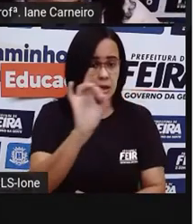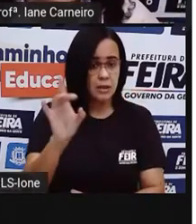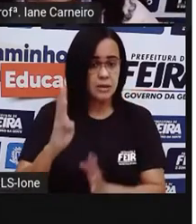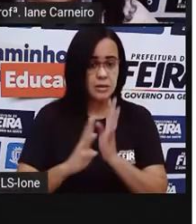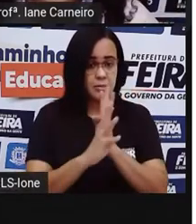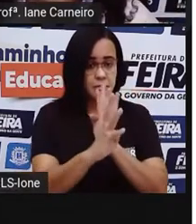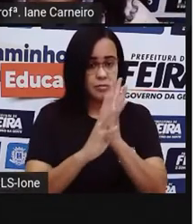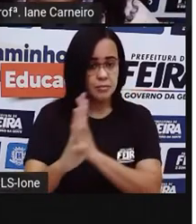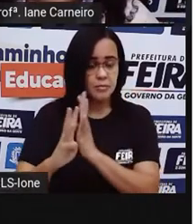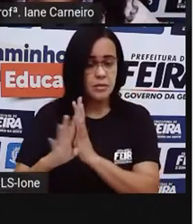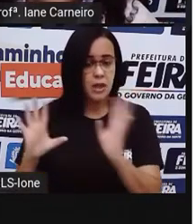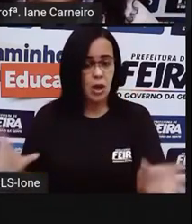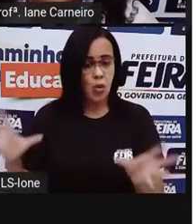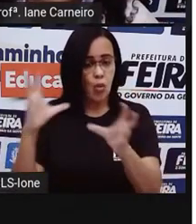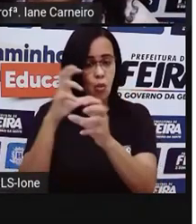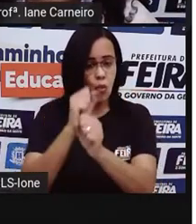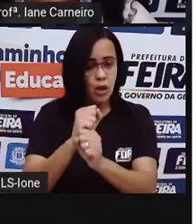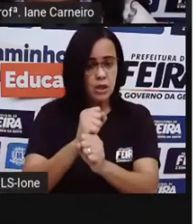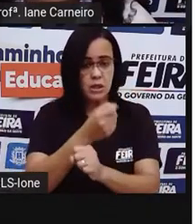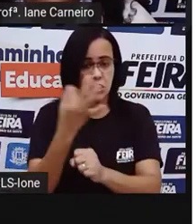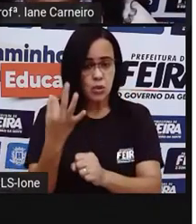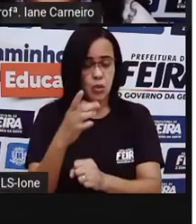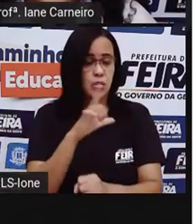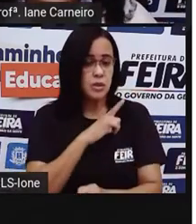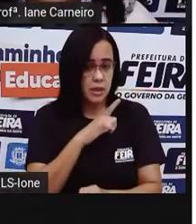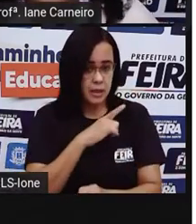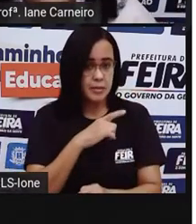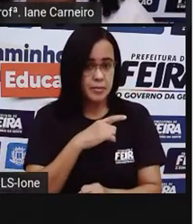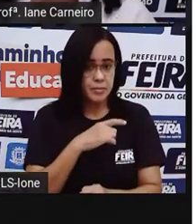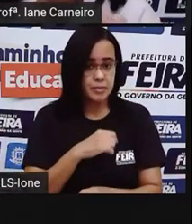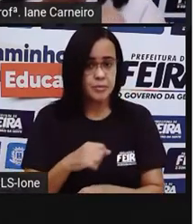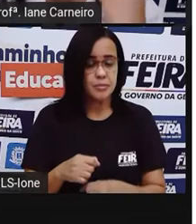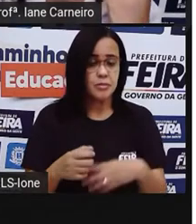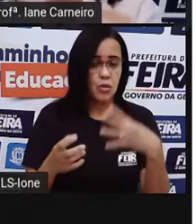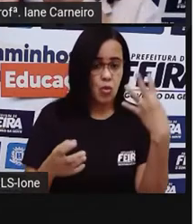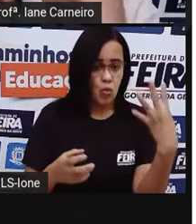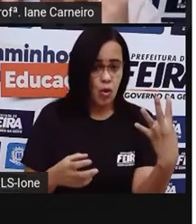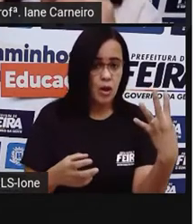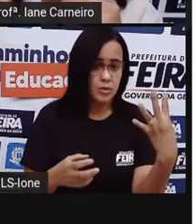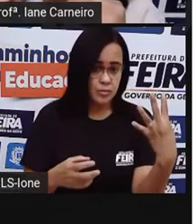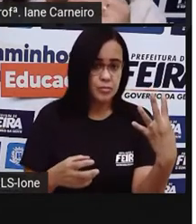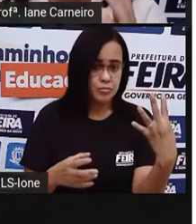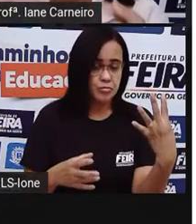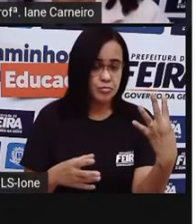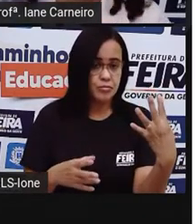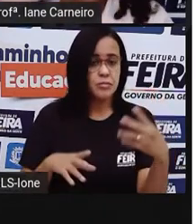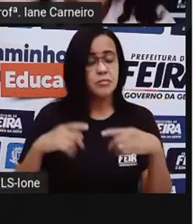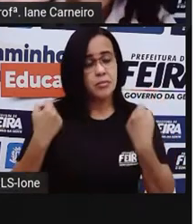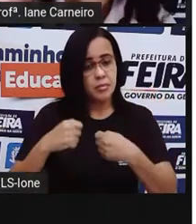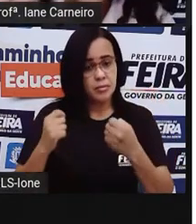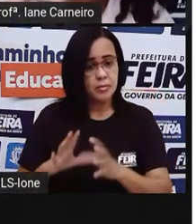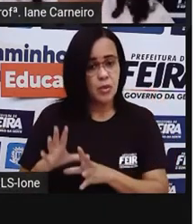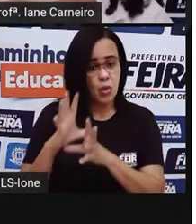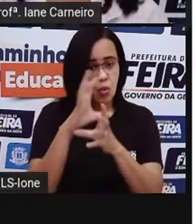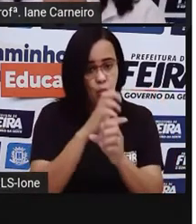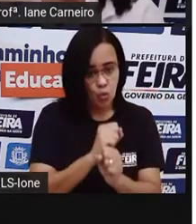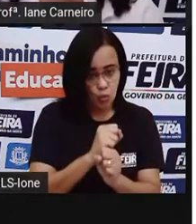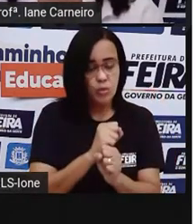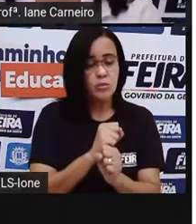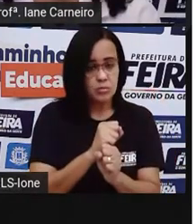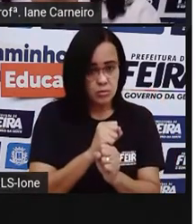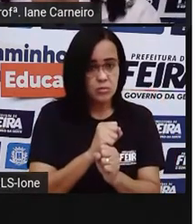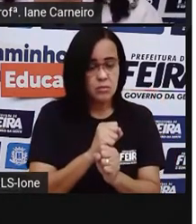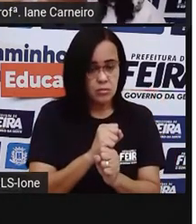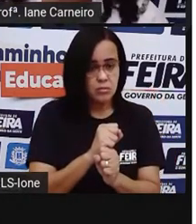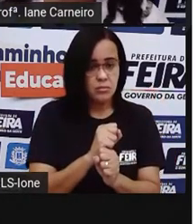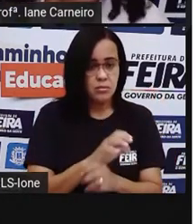fileiras no total, ó? Tem uma, duas, três, quatro. E aí, é só a gente contar, ó, quatro, né? Somar